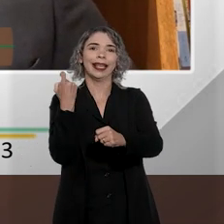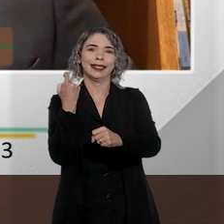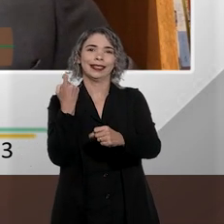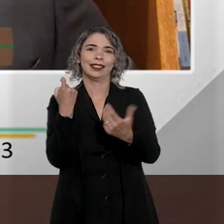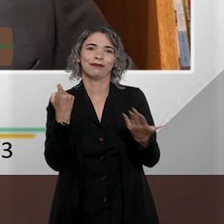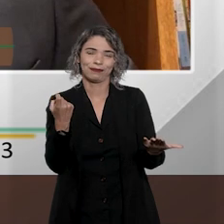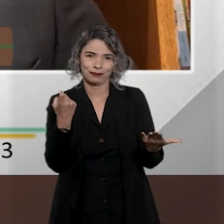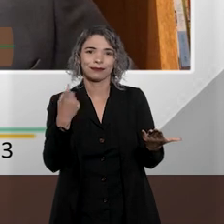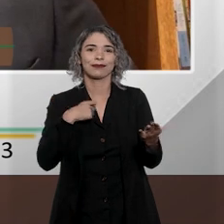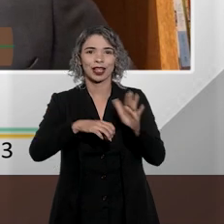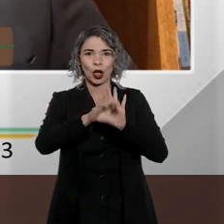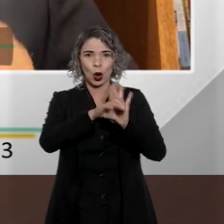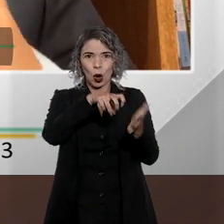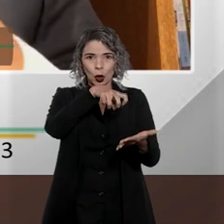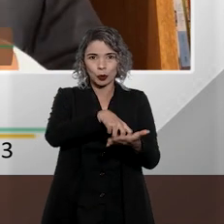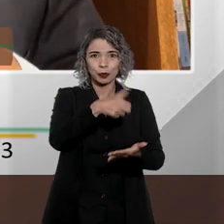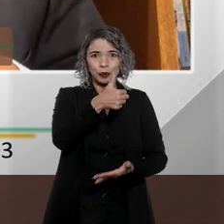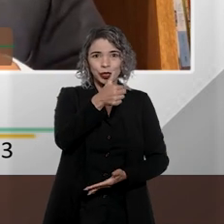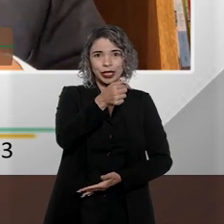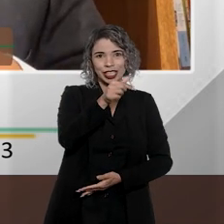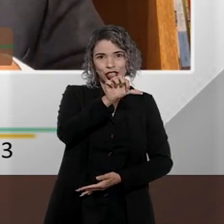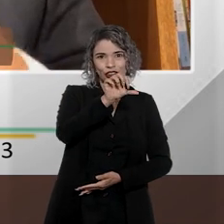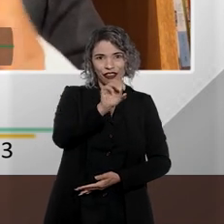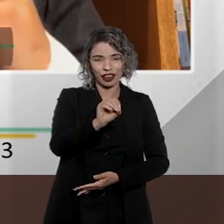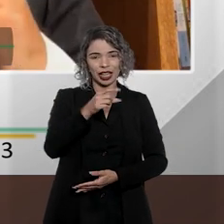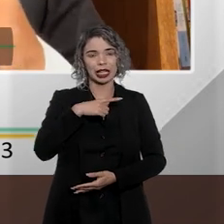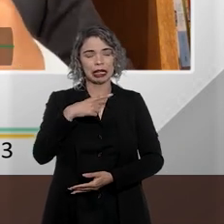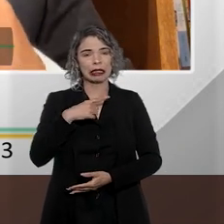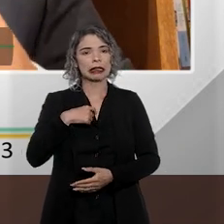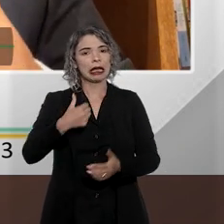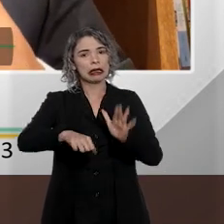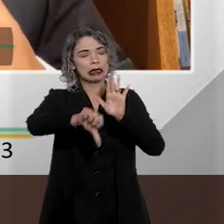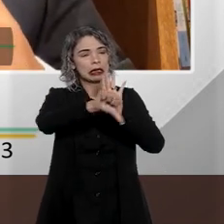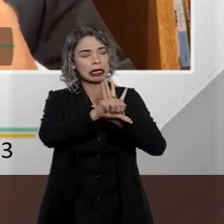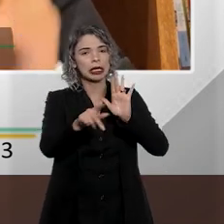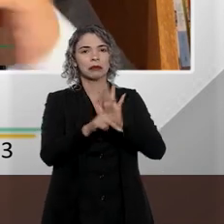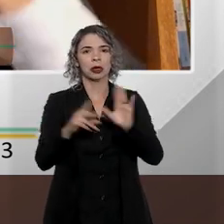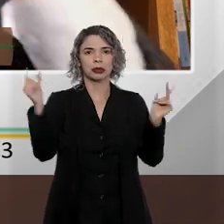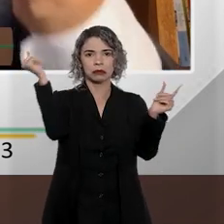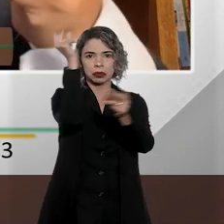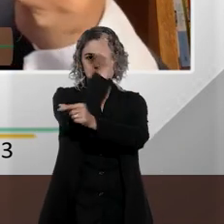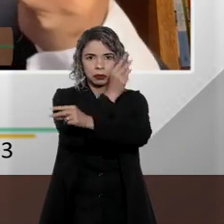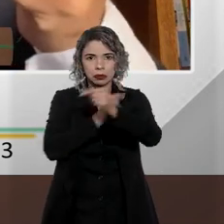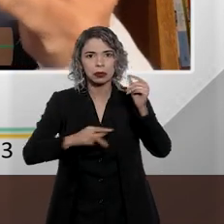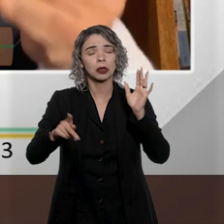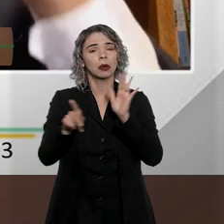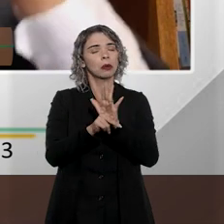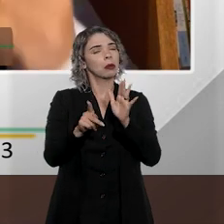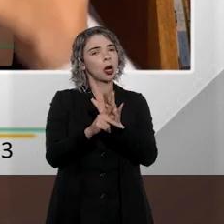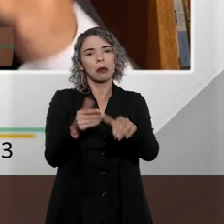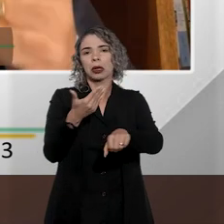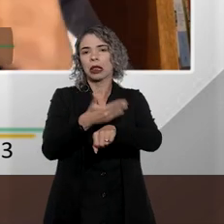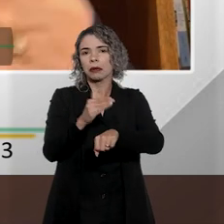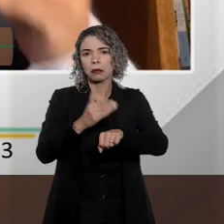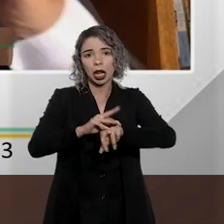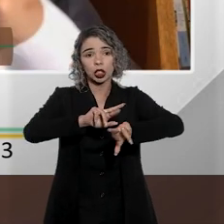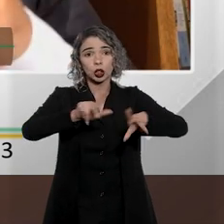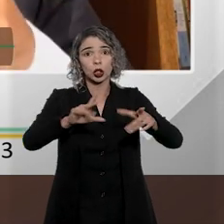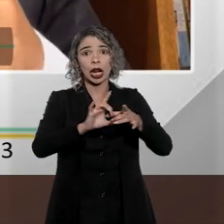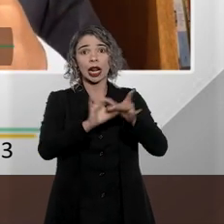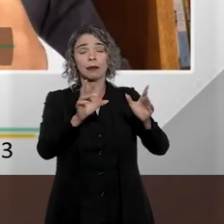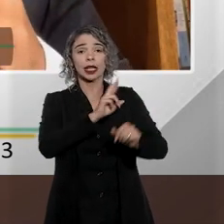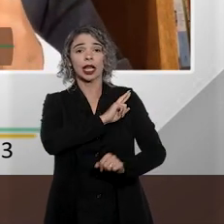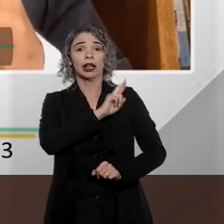Então, a gente tem um Código Penal de 1890 que vai criminalizar a capoeira, que vai criminalizar o candomblé, a Constituição do ano seguinte vai assegurar a liberdade